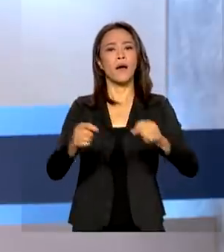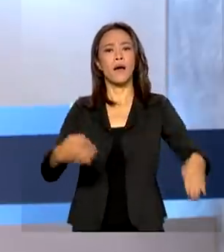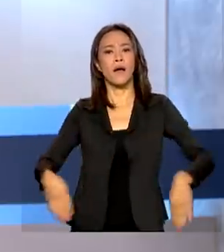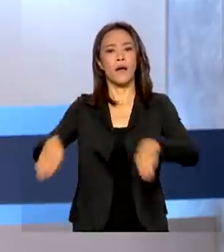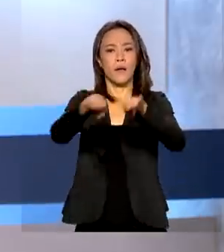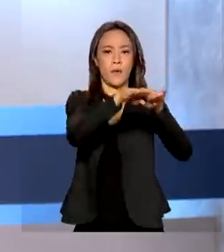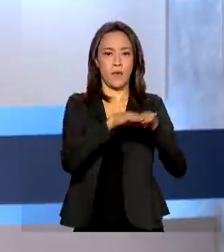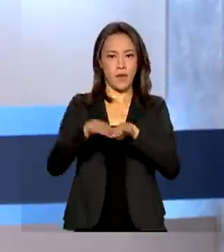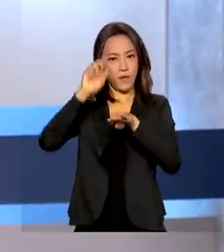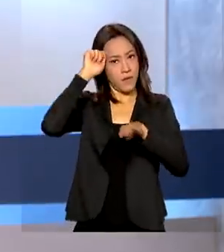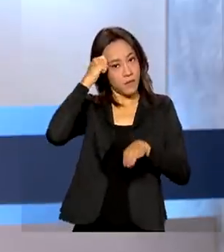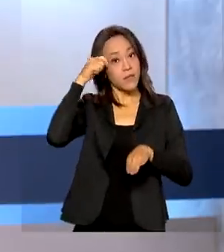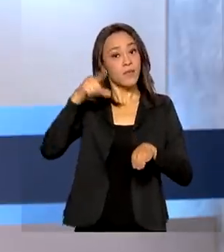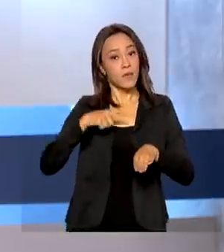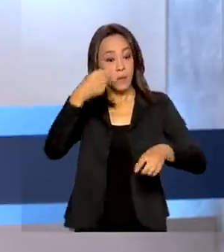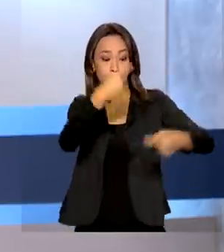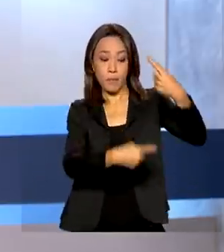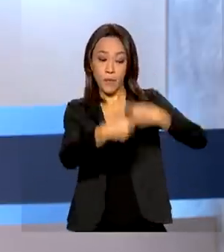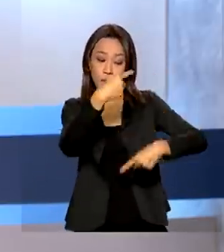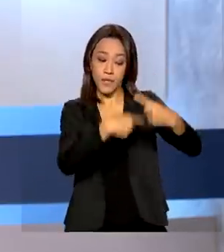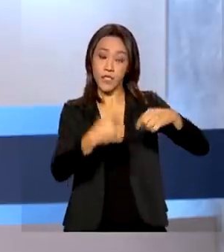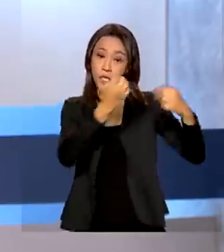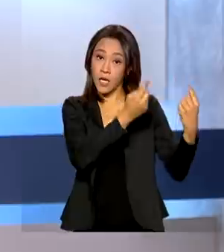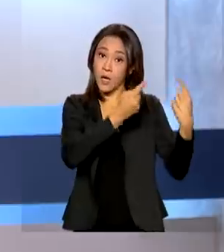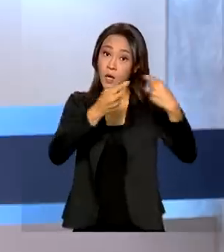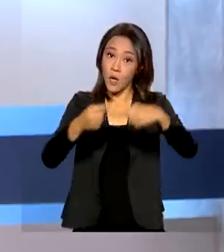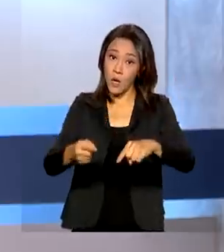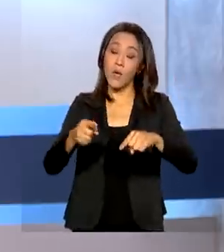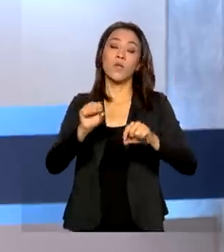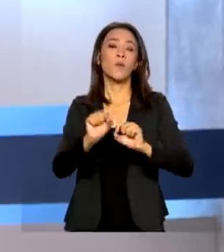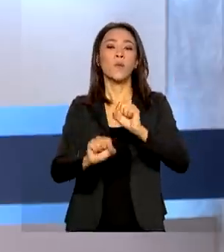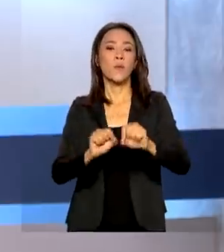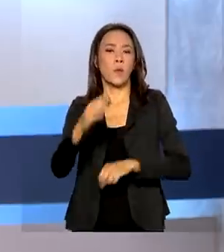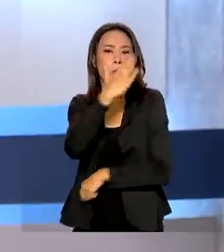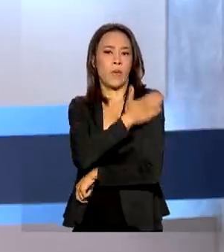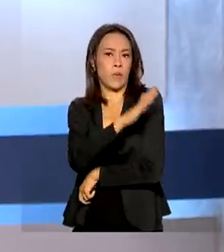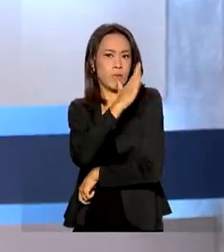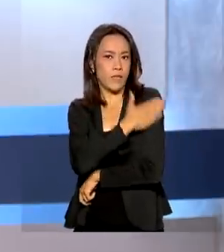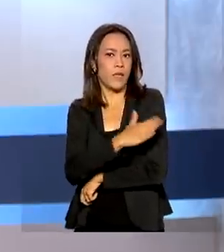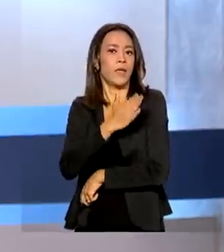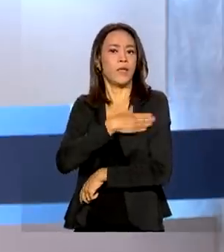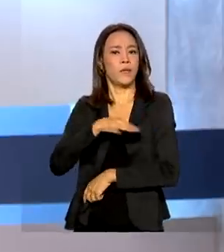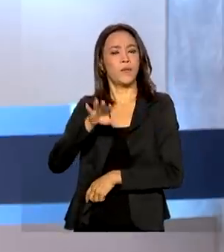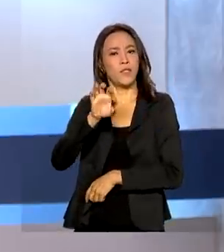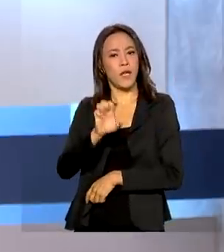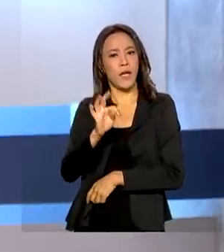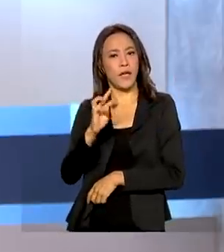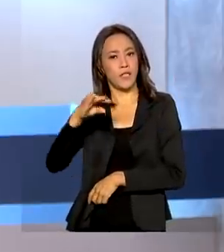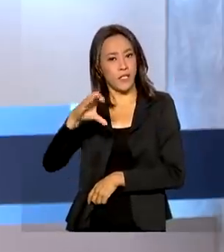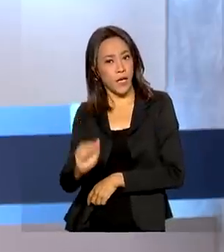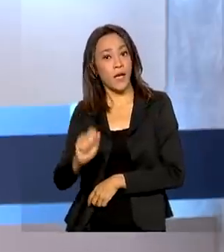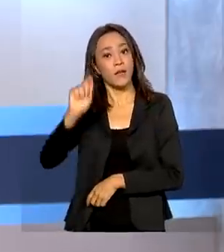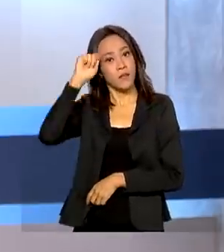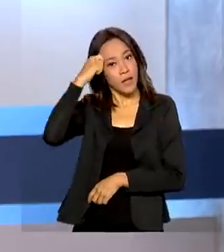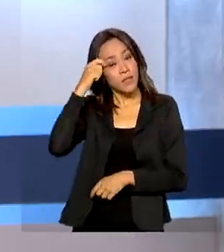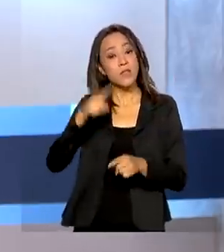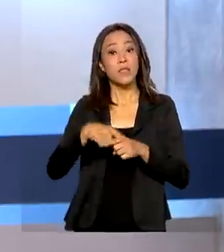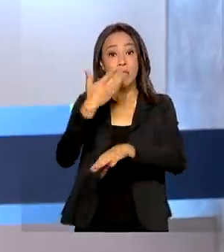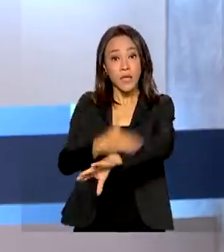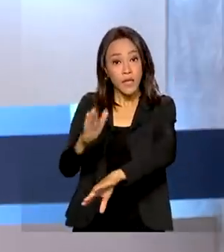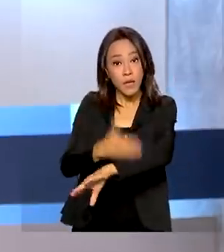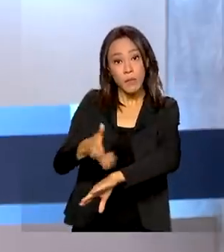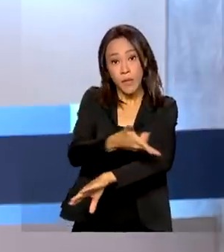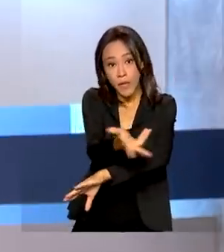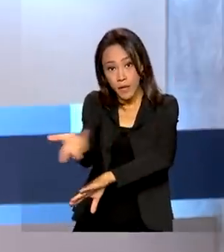estão políticas de enfrentamento ao preconceito étnico-racial, como a capacitação de profissionais da educação, da saúde